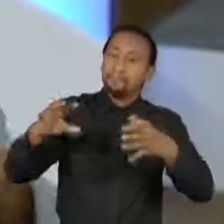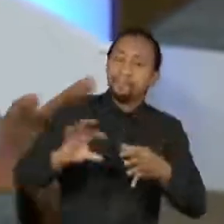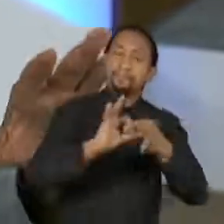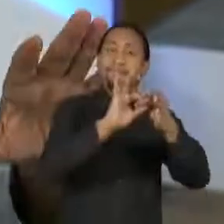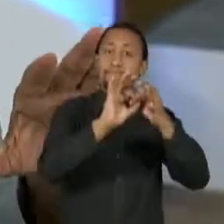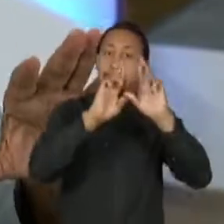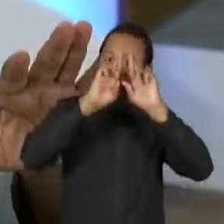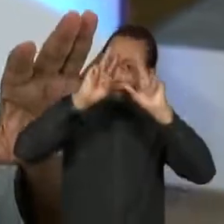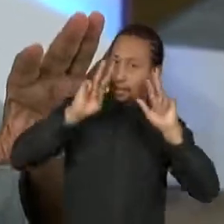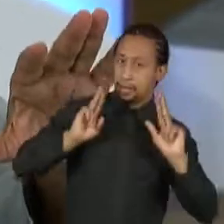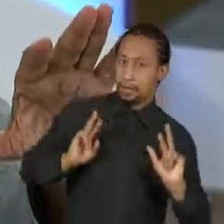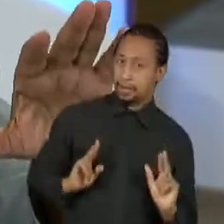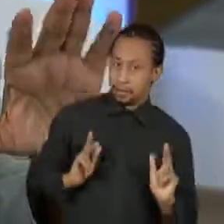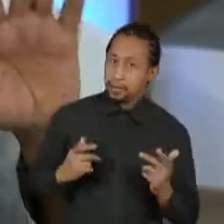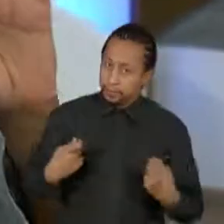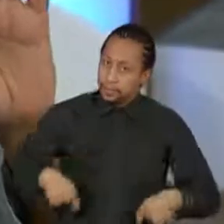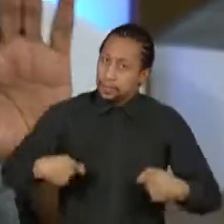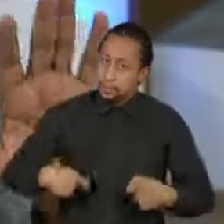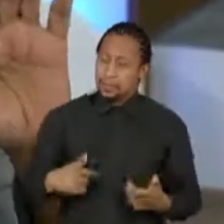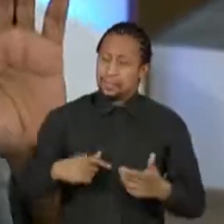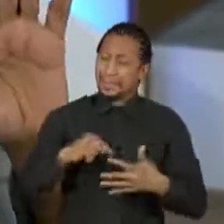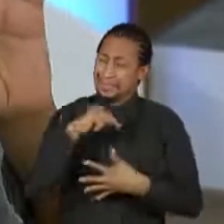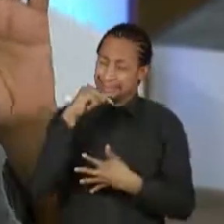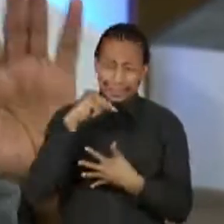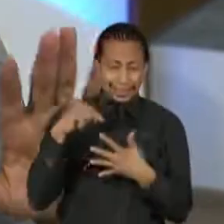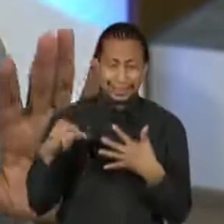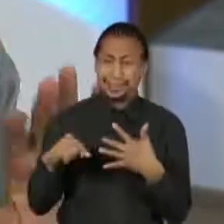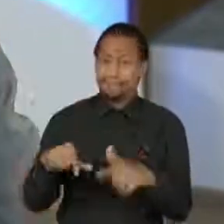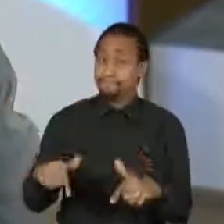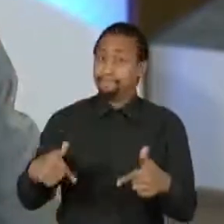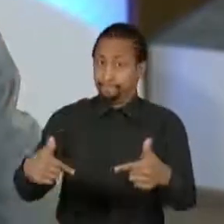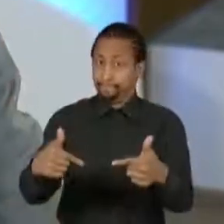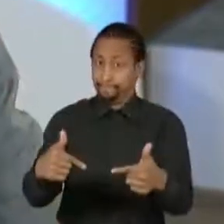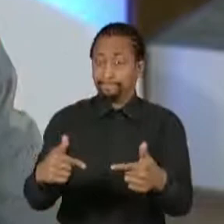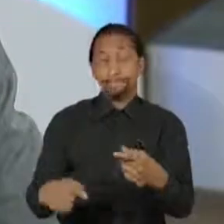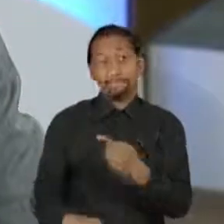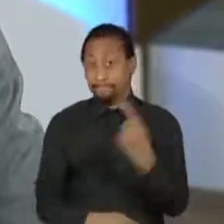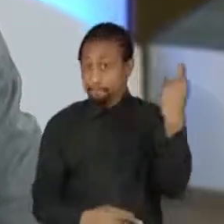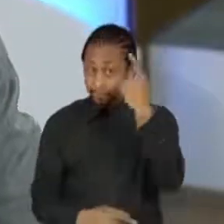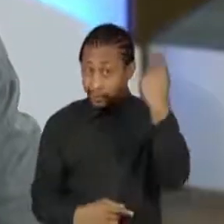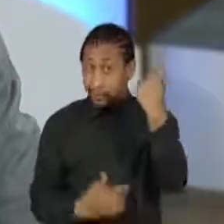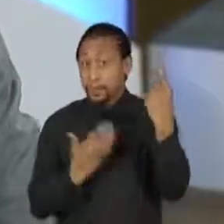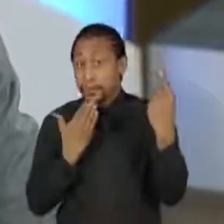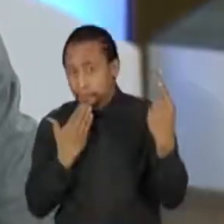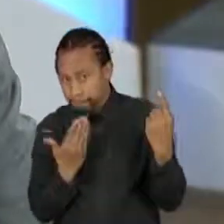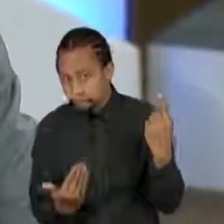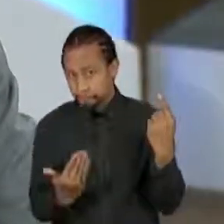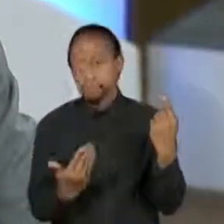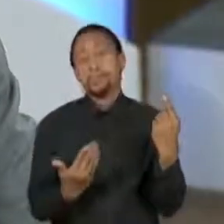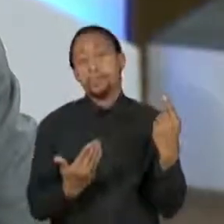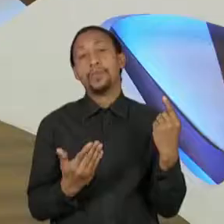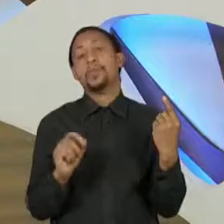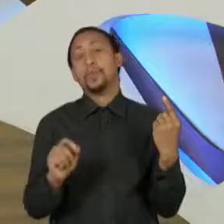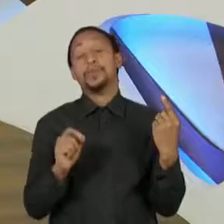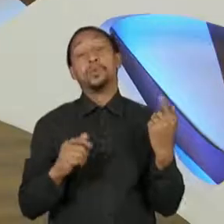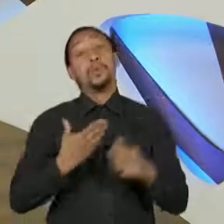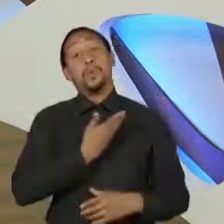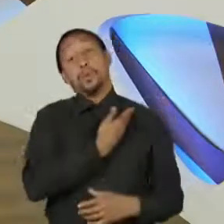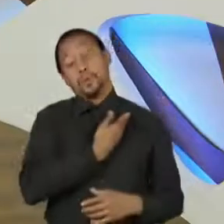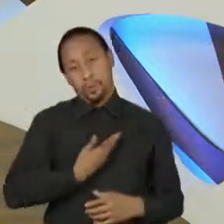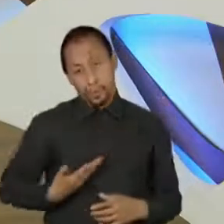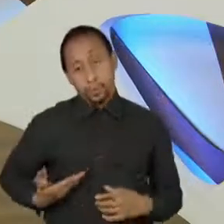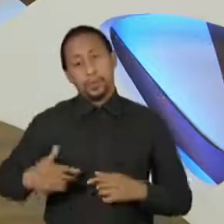muitas coisas que devem ser feitas. A primeira coisa que eu peço é que nós tenhamos o Estado no tamanho certo